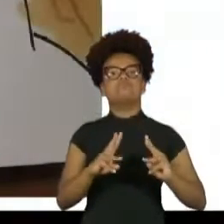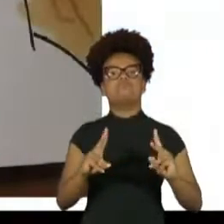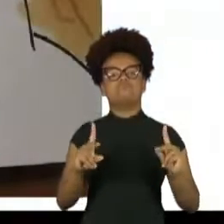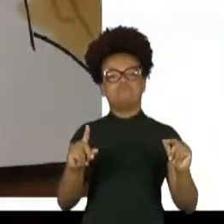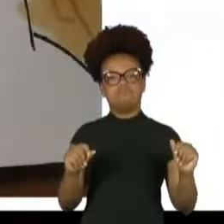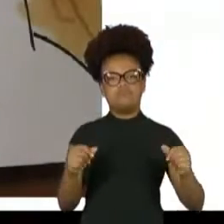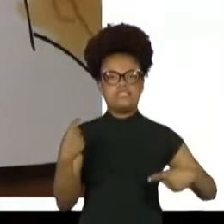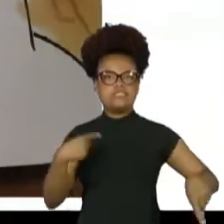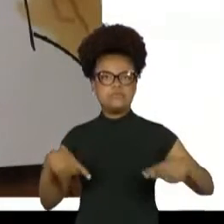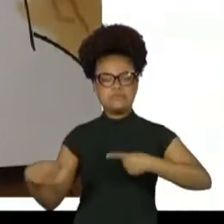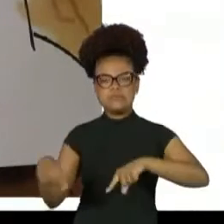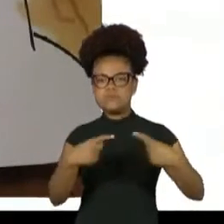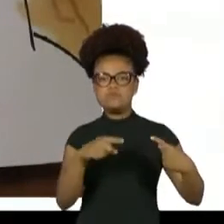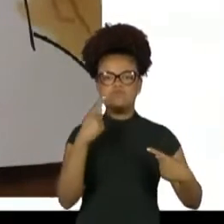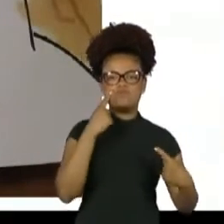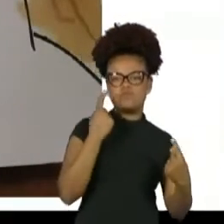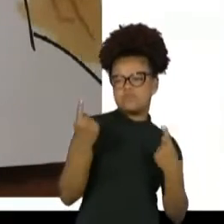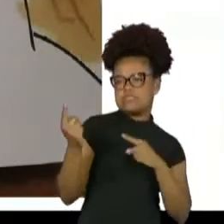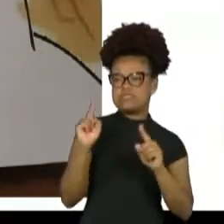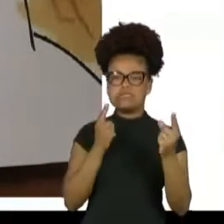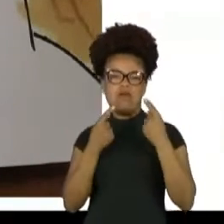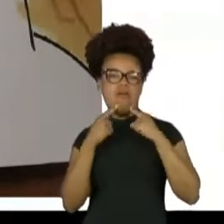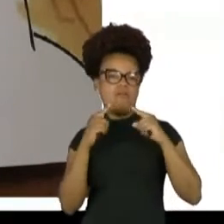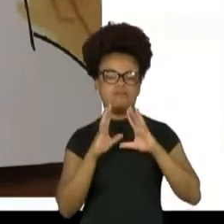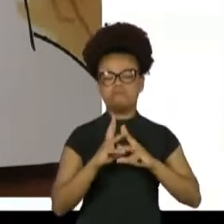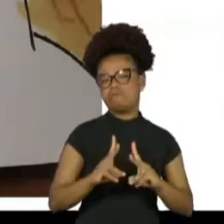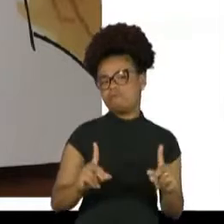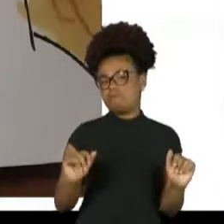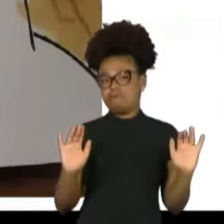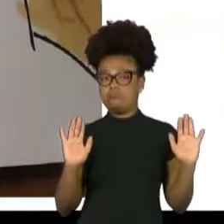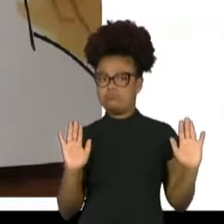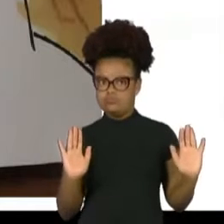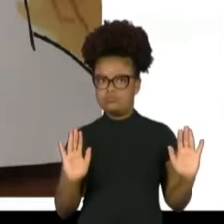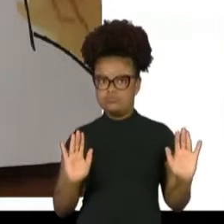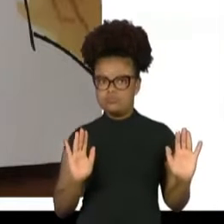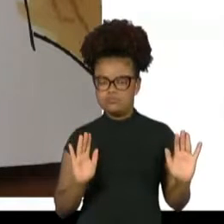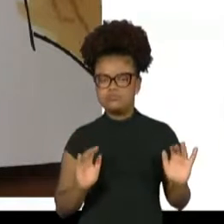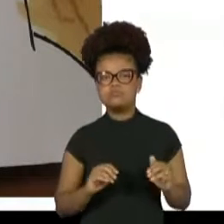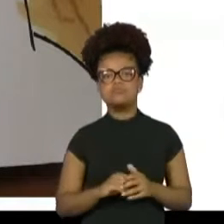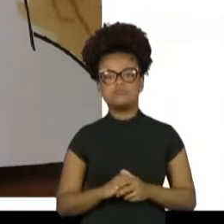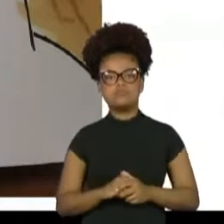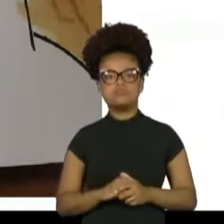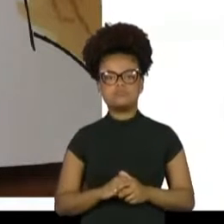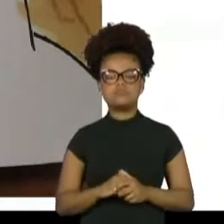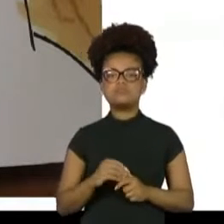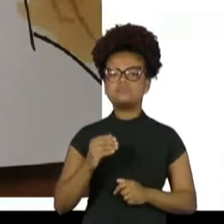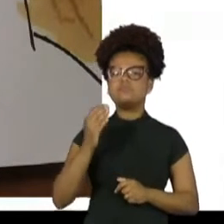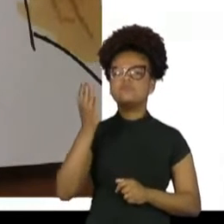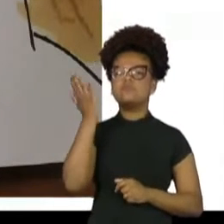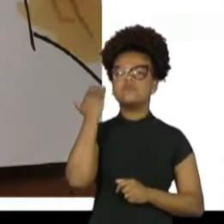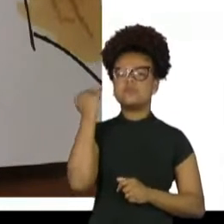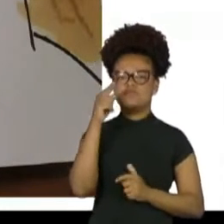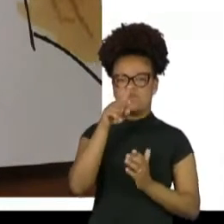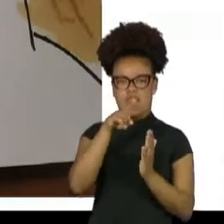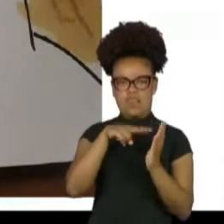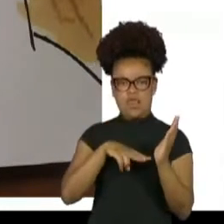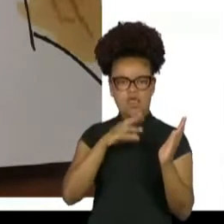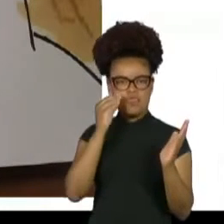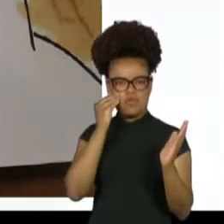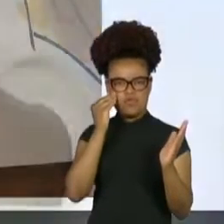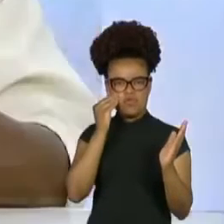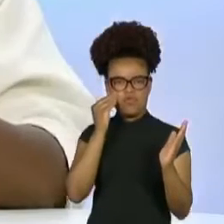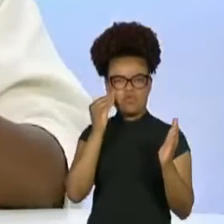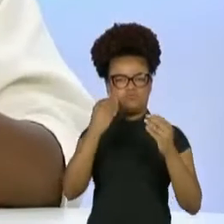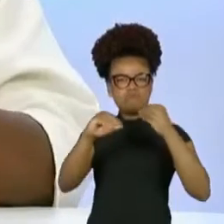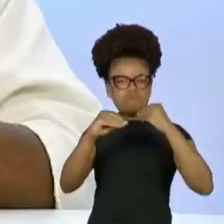cobranças, enfim. E na época que você leu essa nota, como você se sentiu? Como você